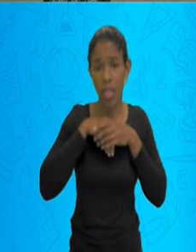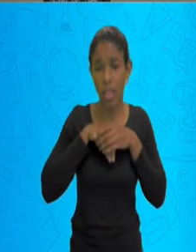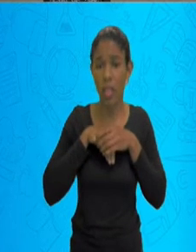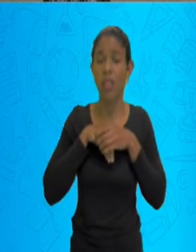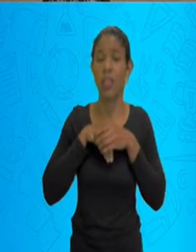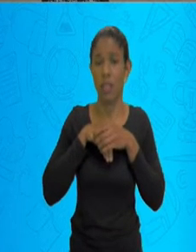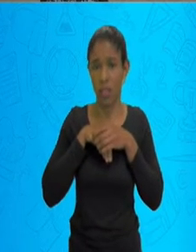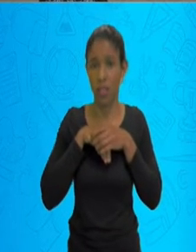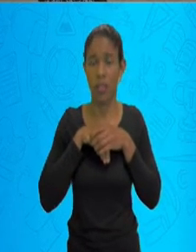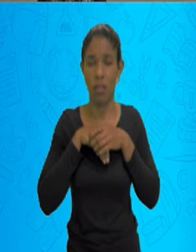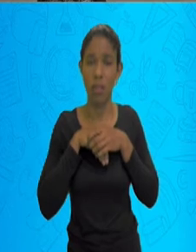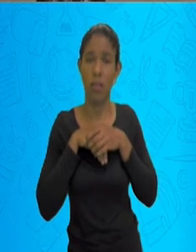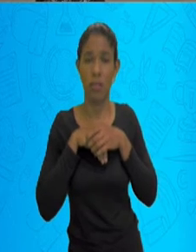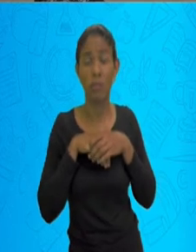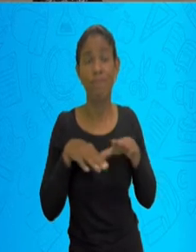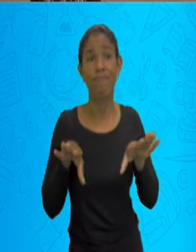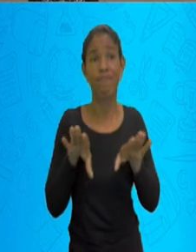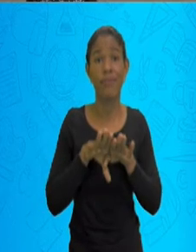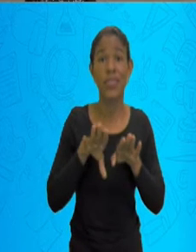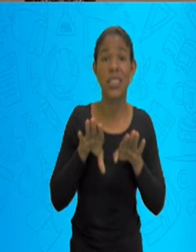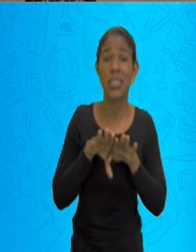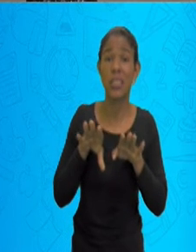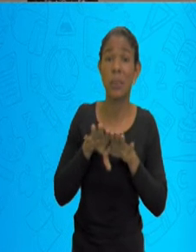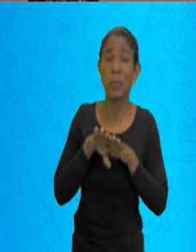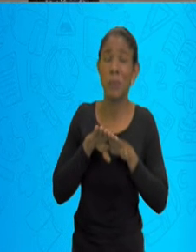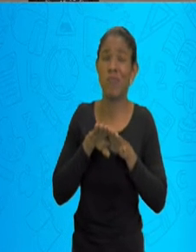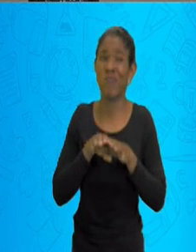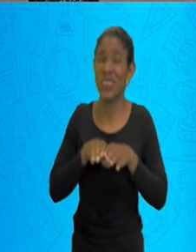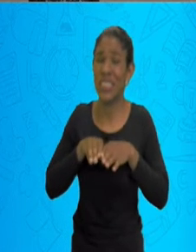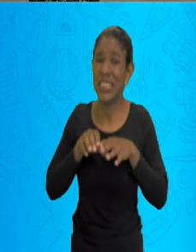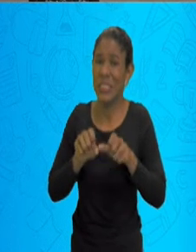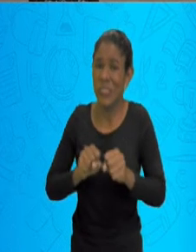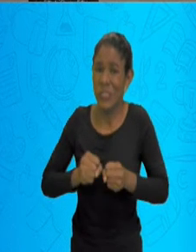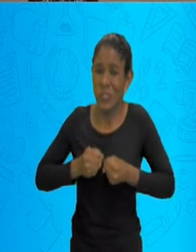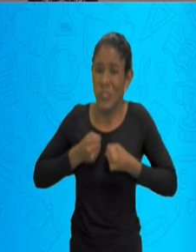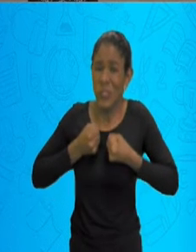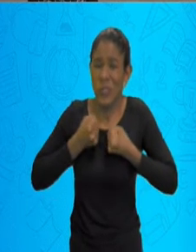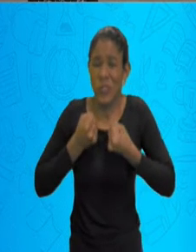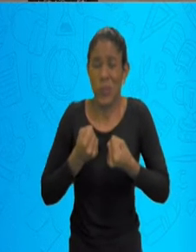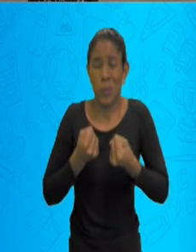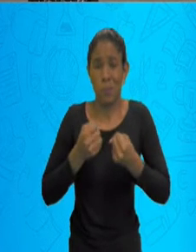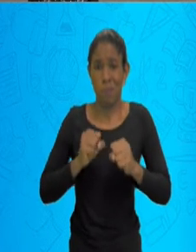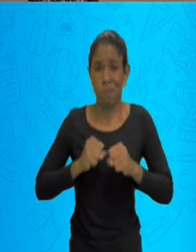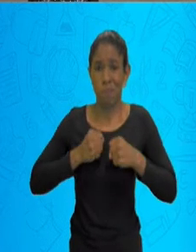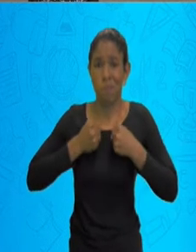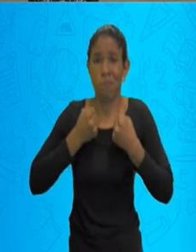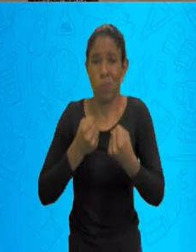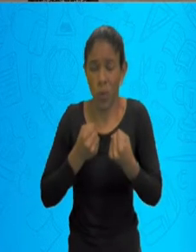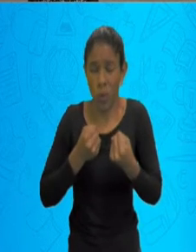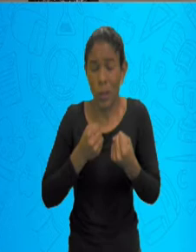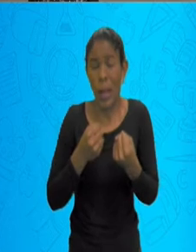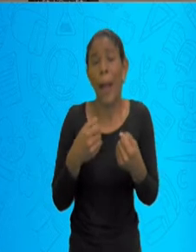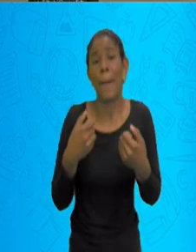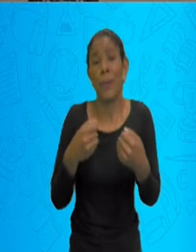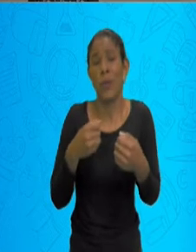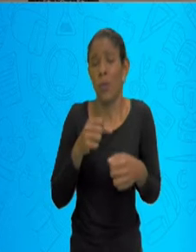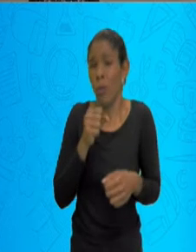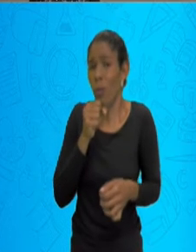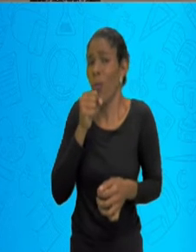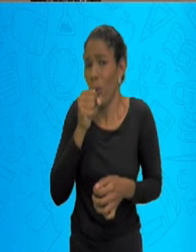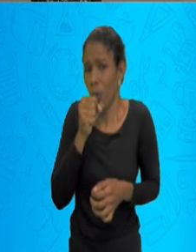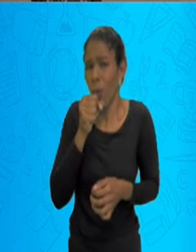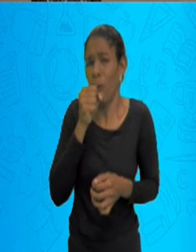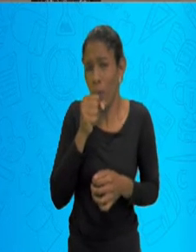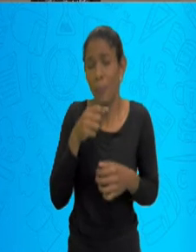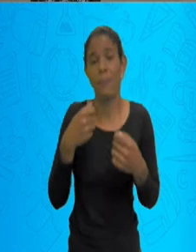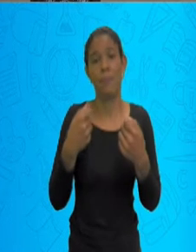respiratório. Então, também força esse reflexo de que eu vou botar para fora, colocar essa tosse,